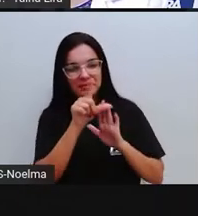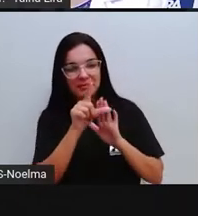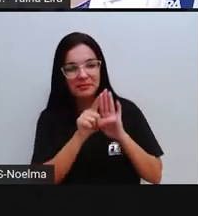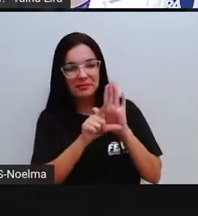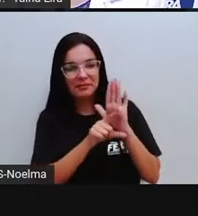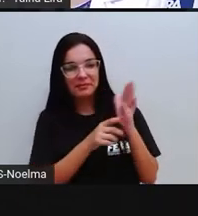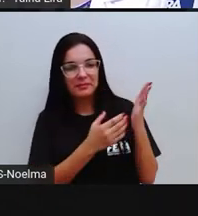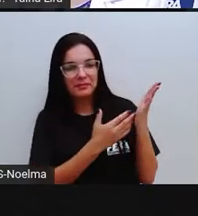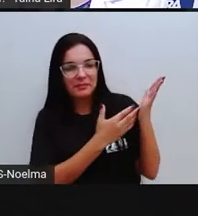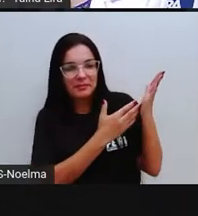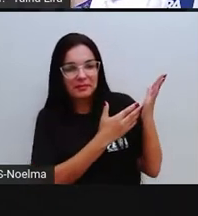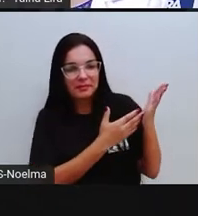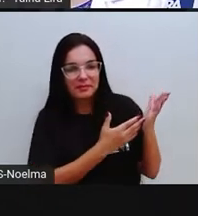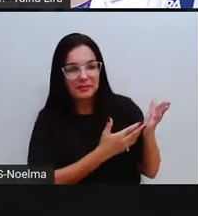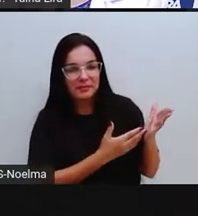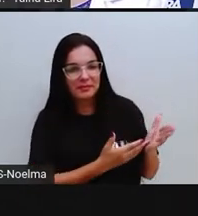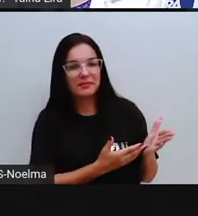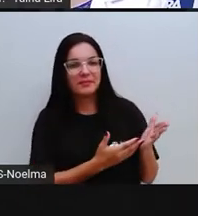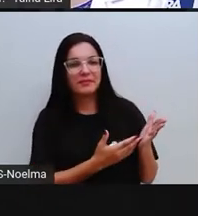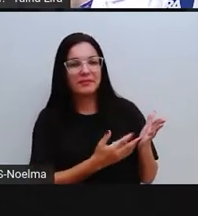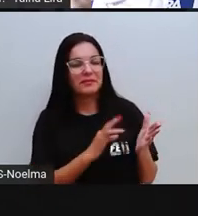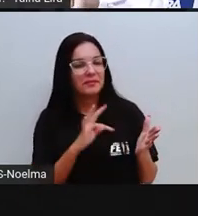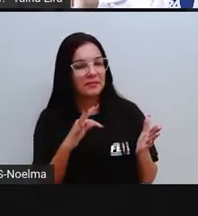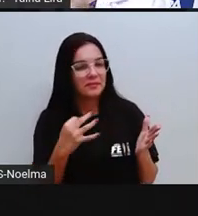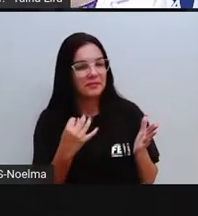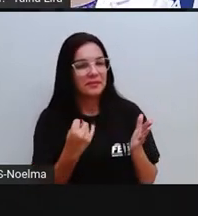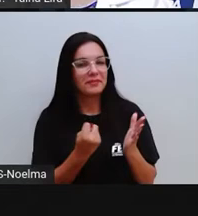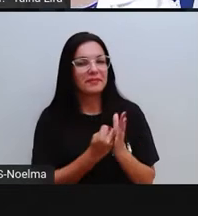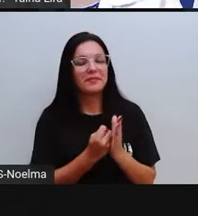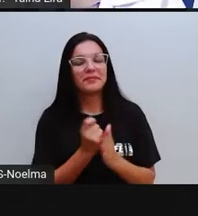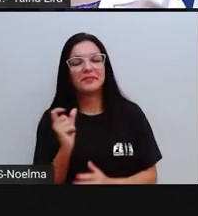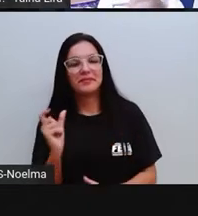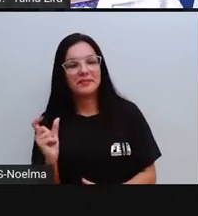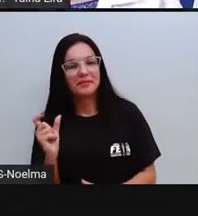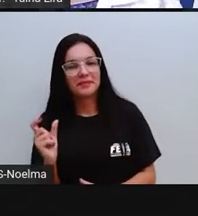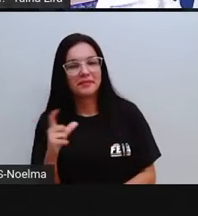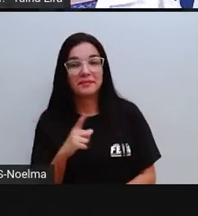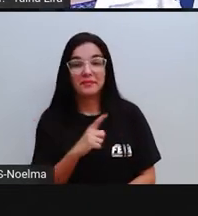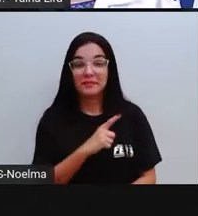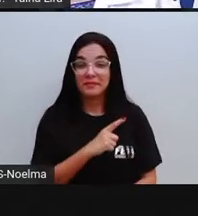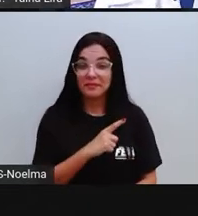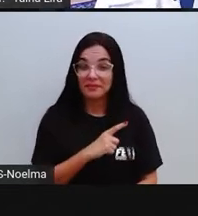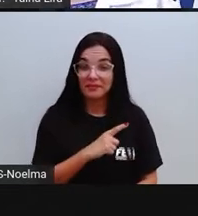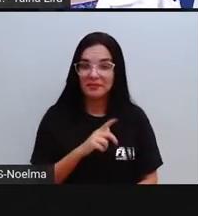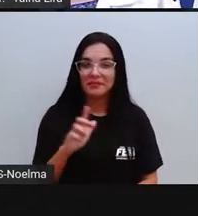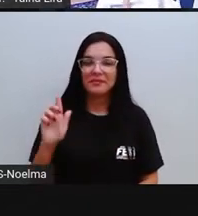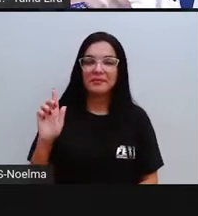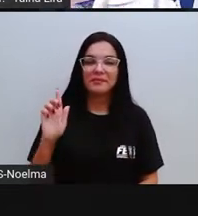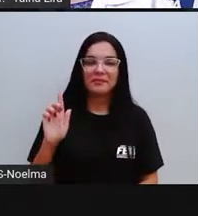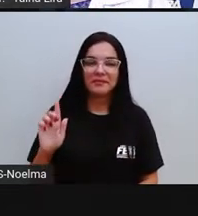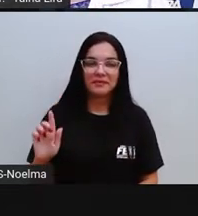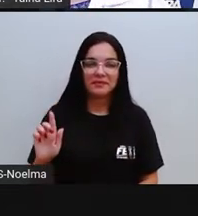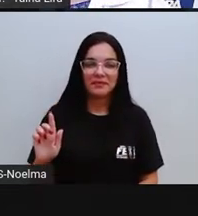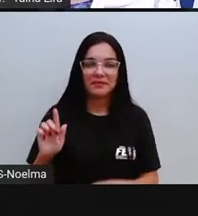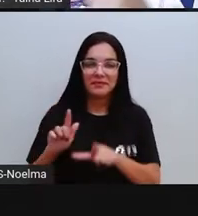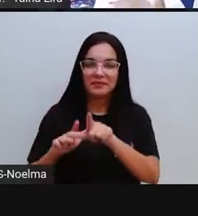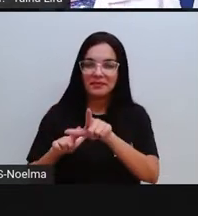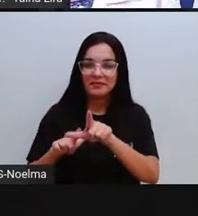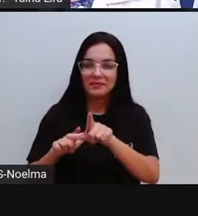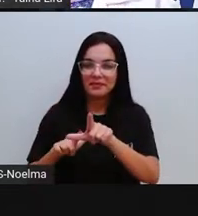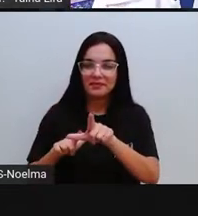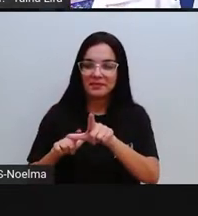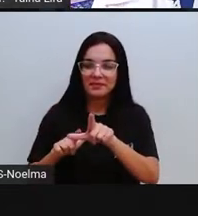Madagascar, Nigéria, Togo e Uganda. Em todas essas palavrinhas aí, os nomes dos países africanos,